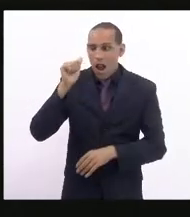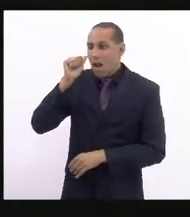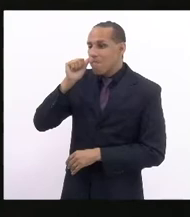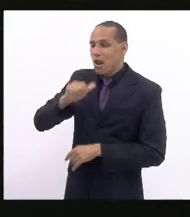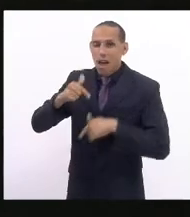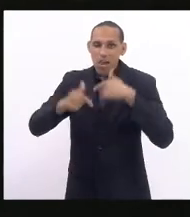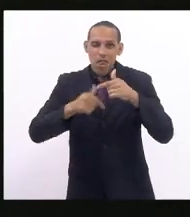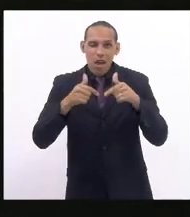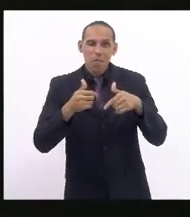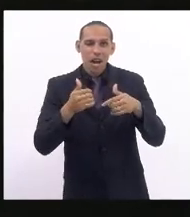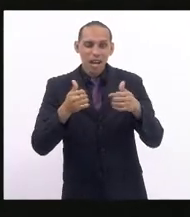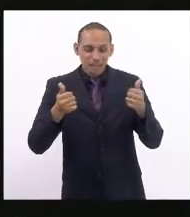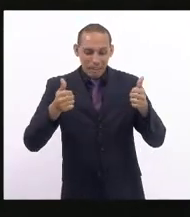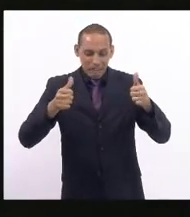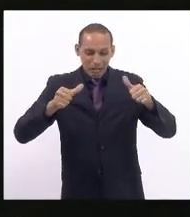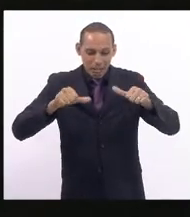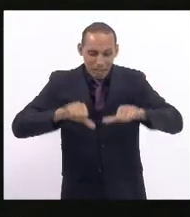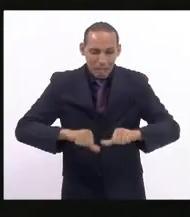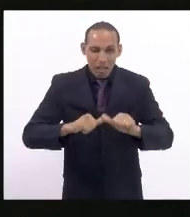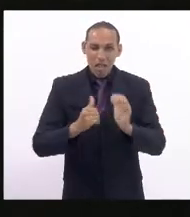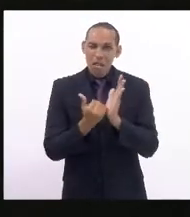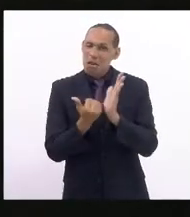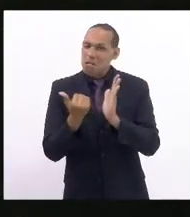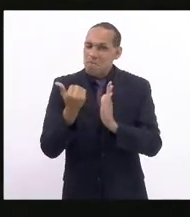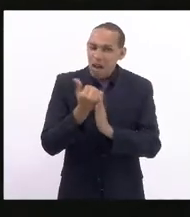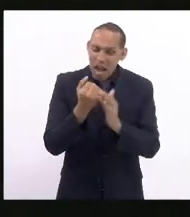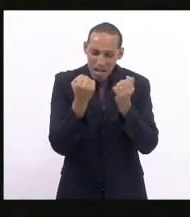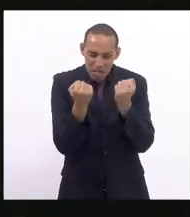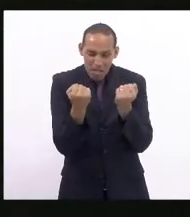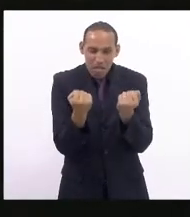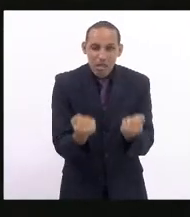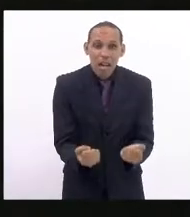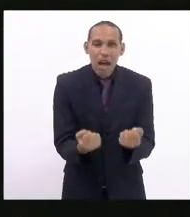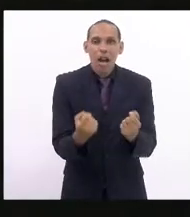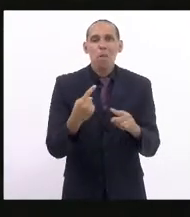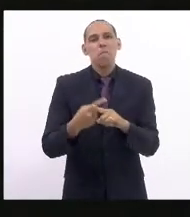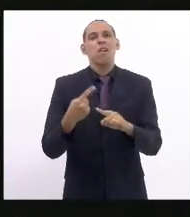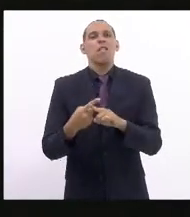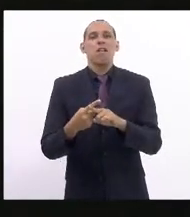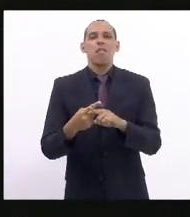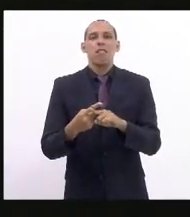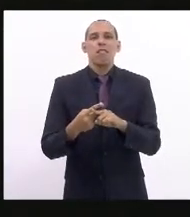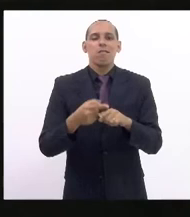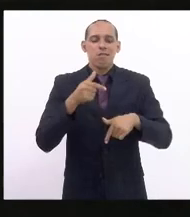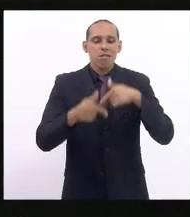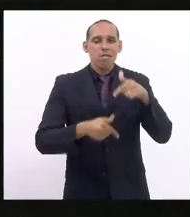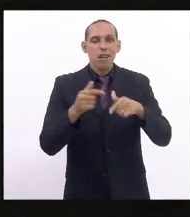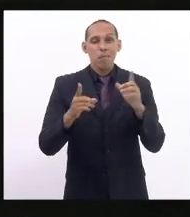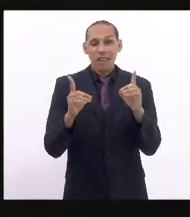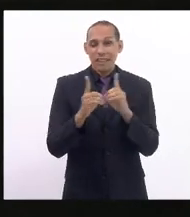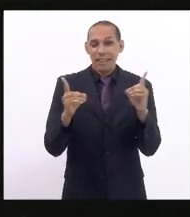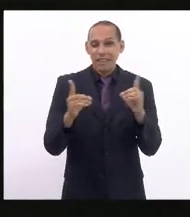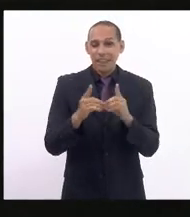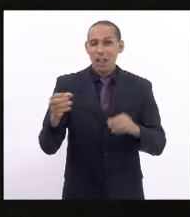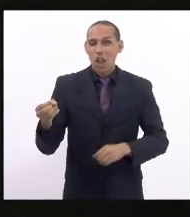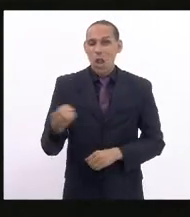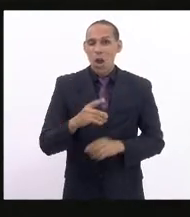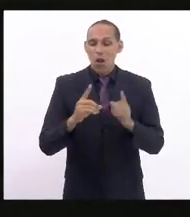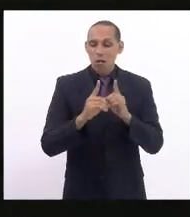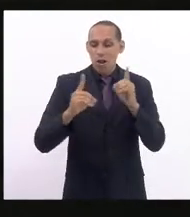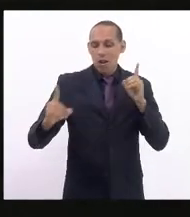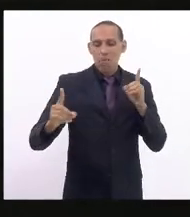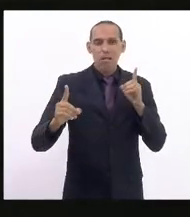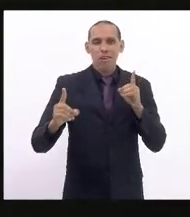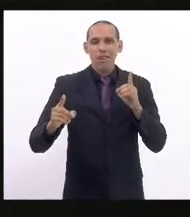vivida através da nova dinâmica das relações de trabalho, do trabalho remoto e do